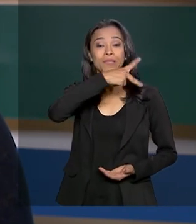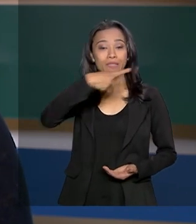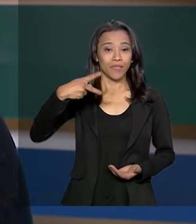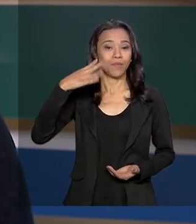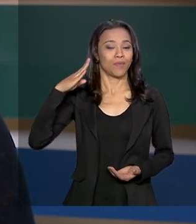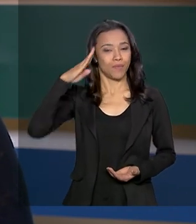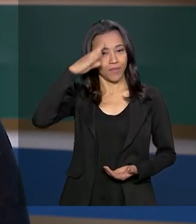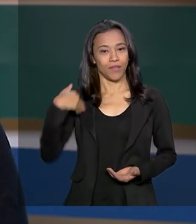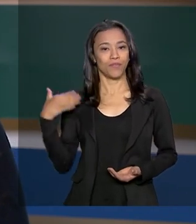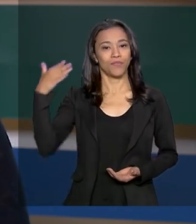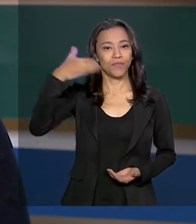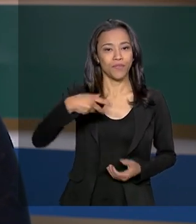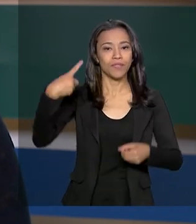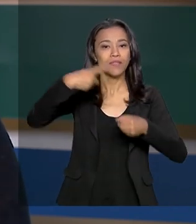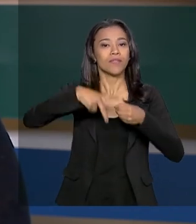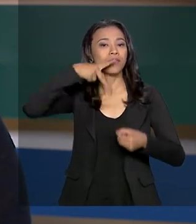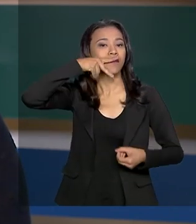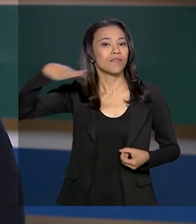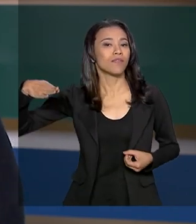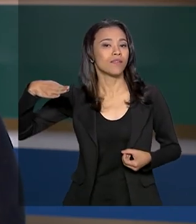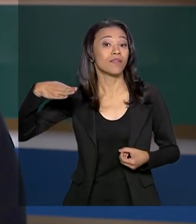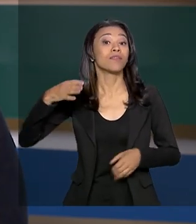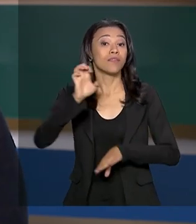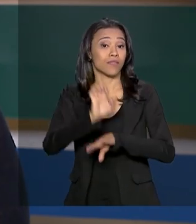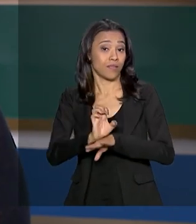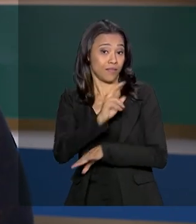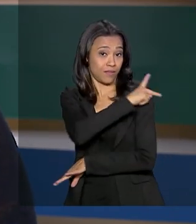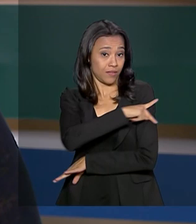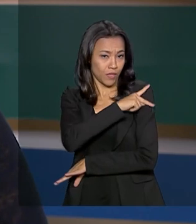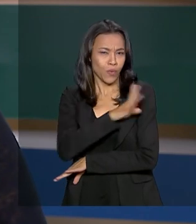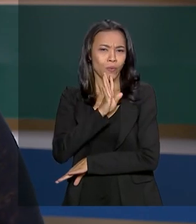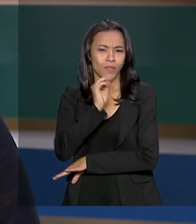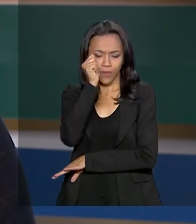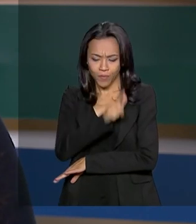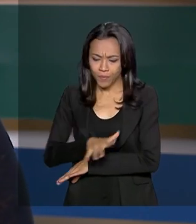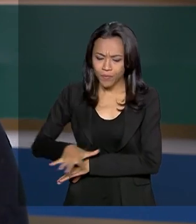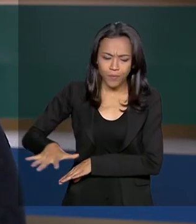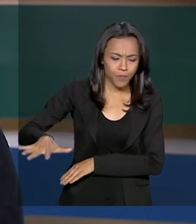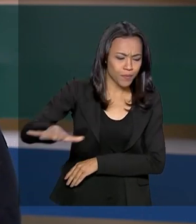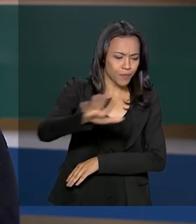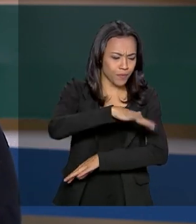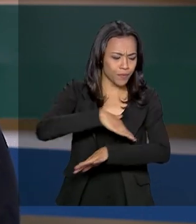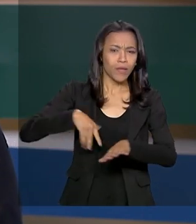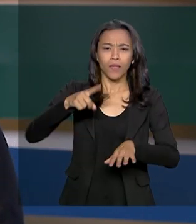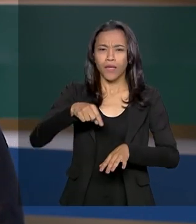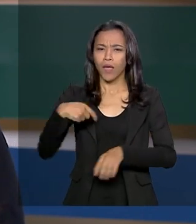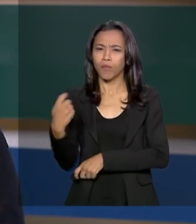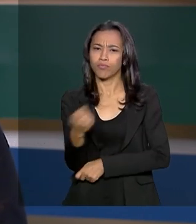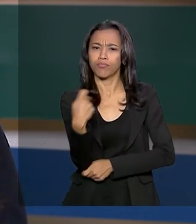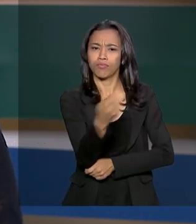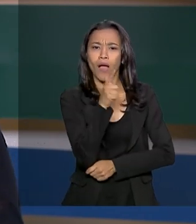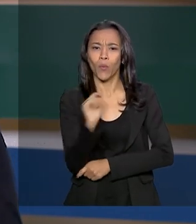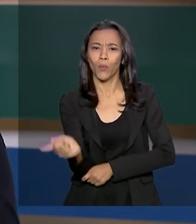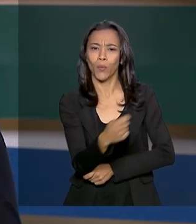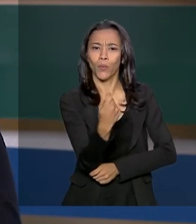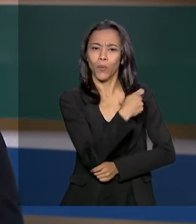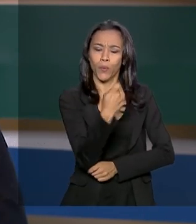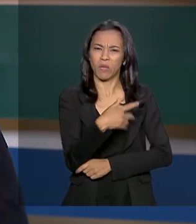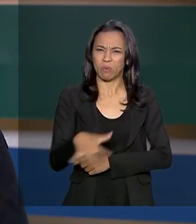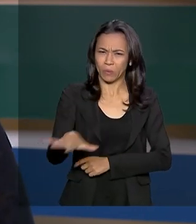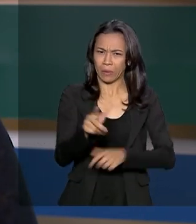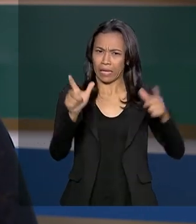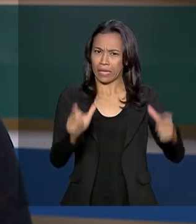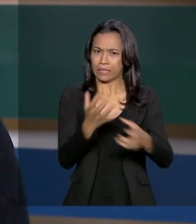Bolsonaro esteve em Parnaíba, no Piauí. Ele conheceu os tabuleiros litorâneos, uma área de produção agrícola irrigada em pleno